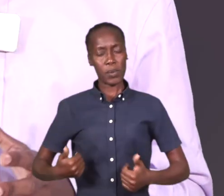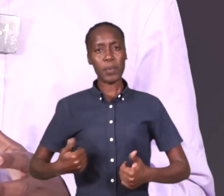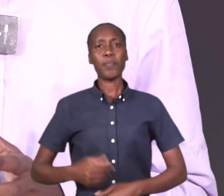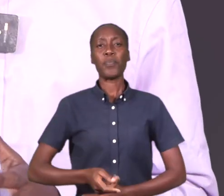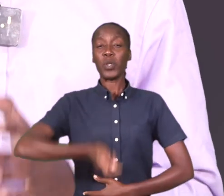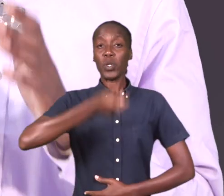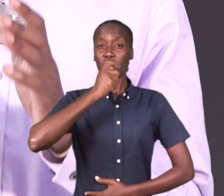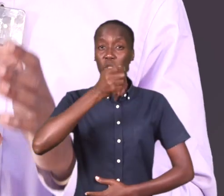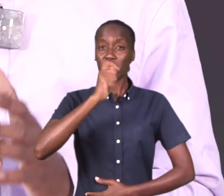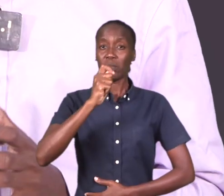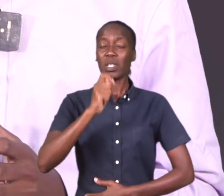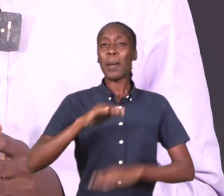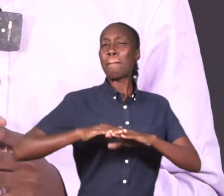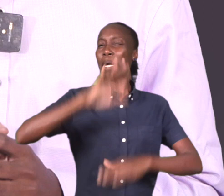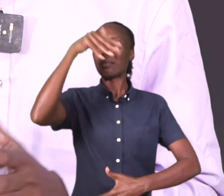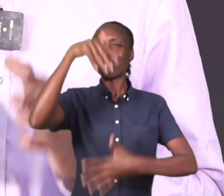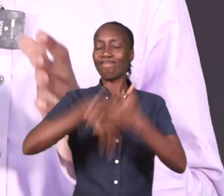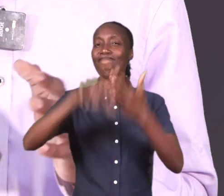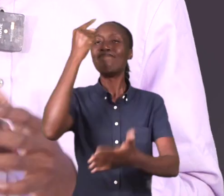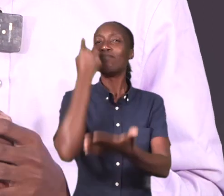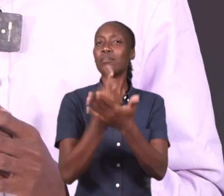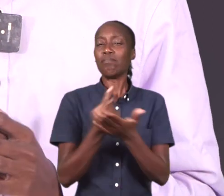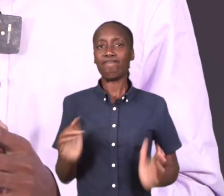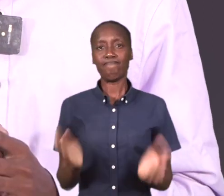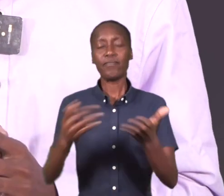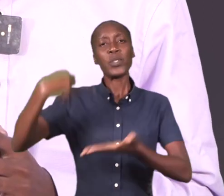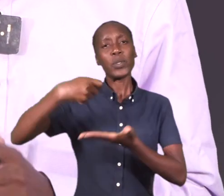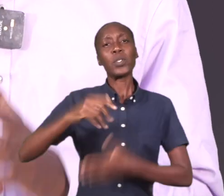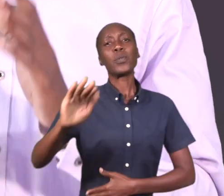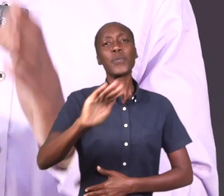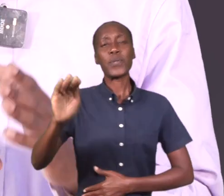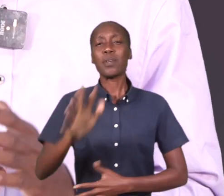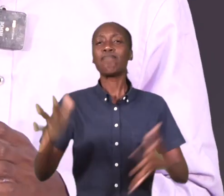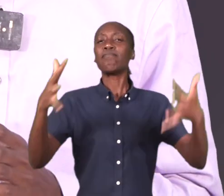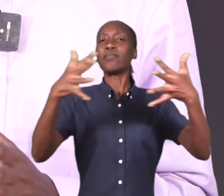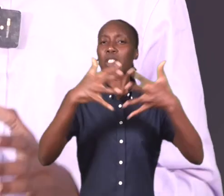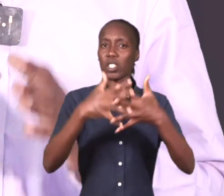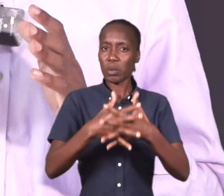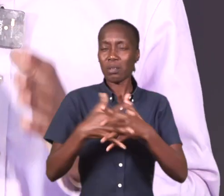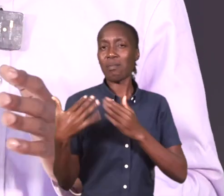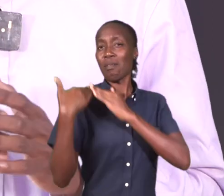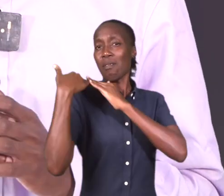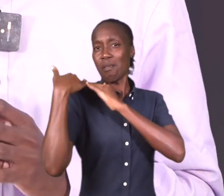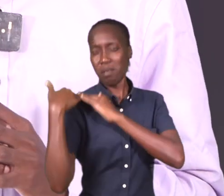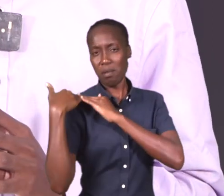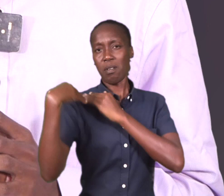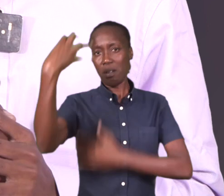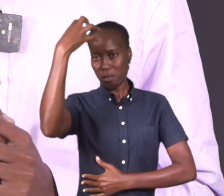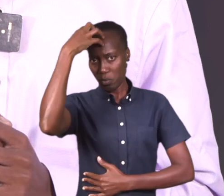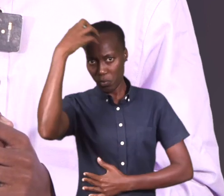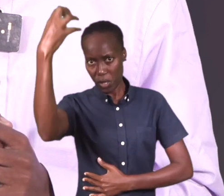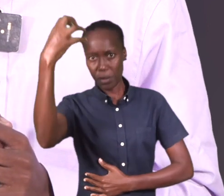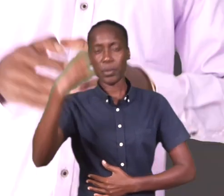O jornalismo é uma ferramenta fundamental para a promoção da justiça social, transparência e da responsabilidade